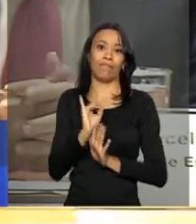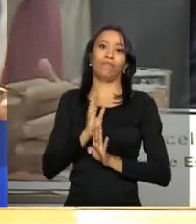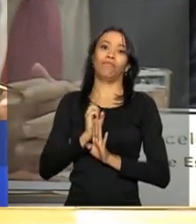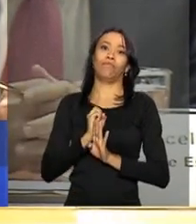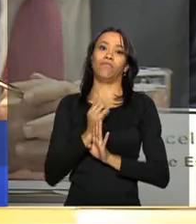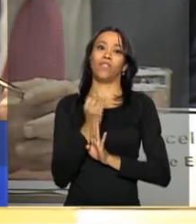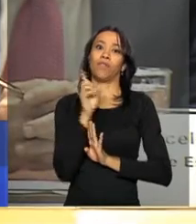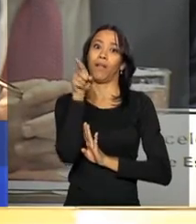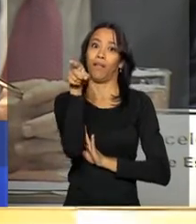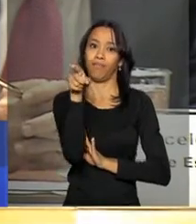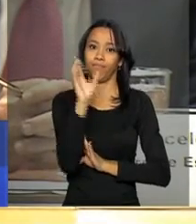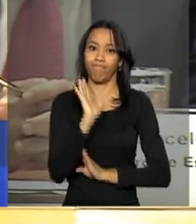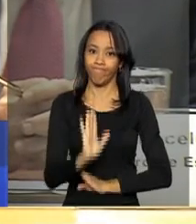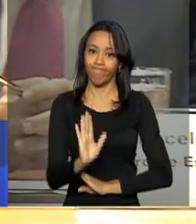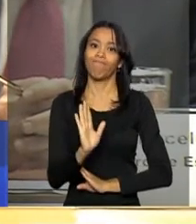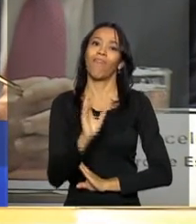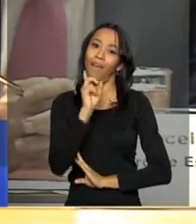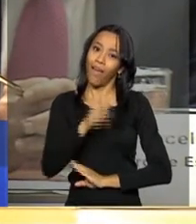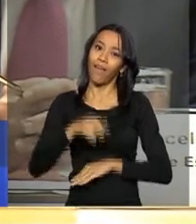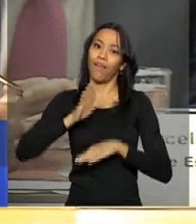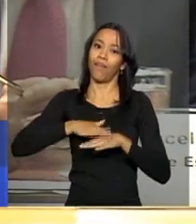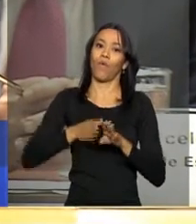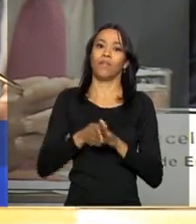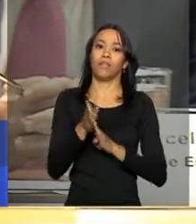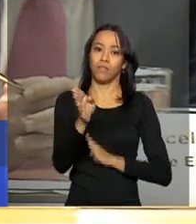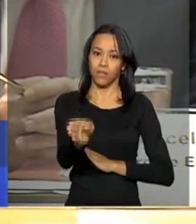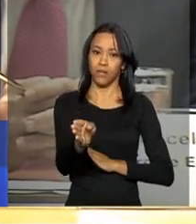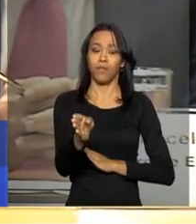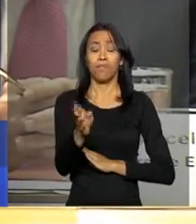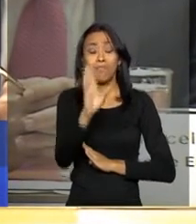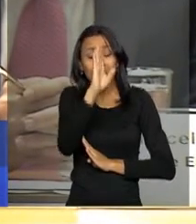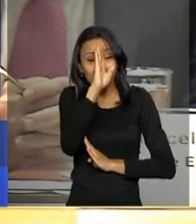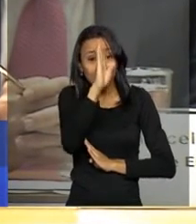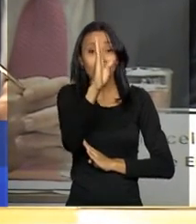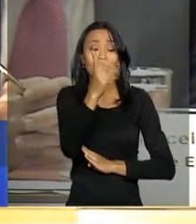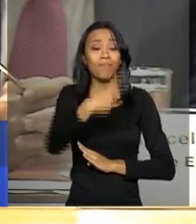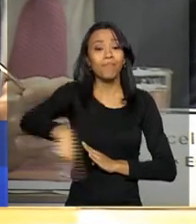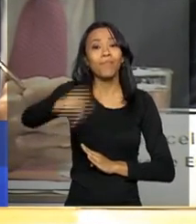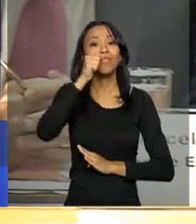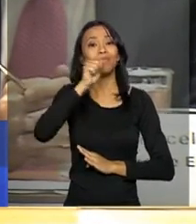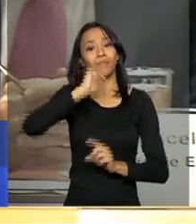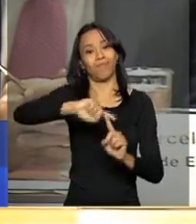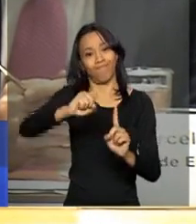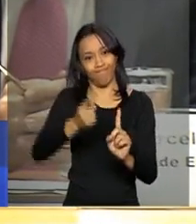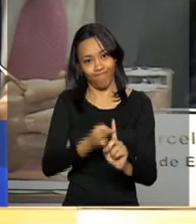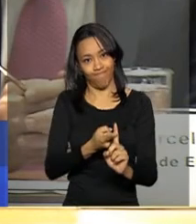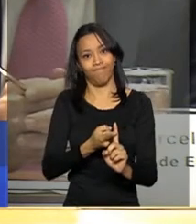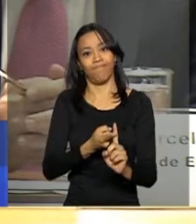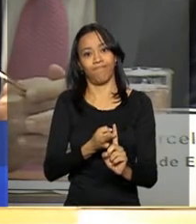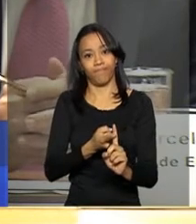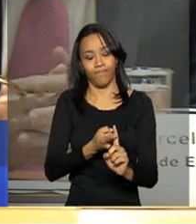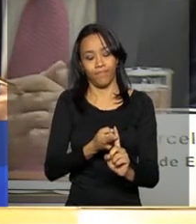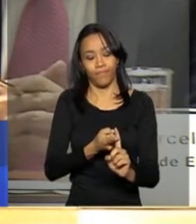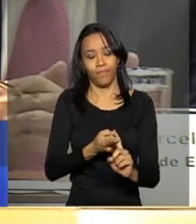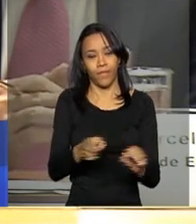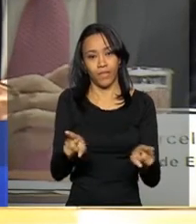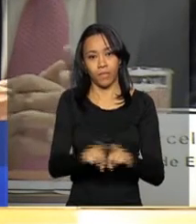recomendação dirigida especialmente às gestantes. E também,